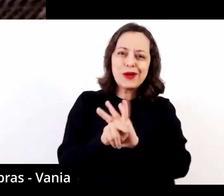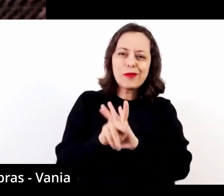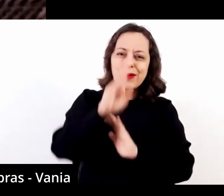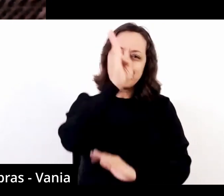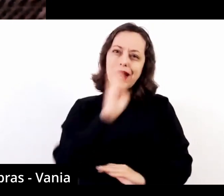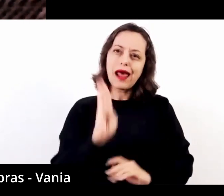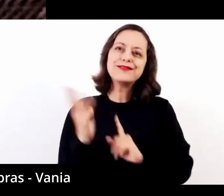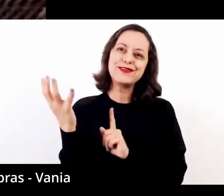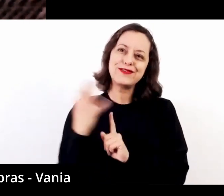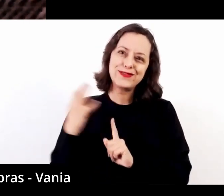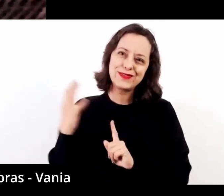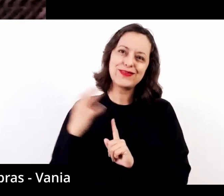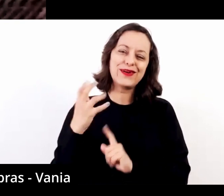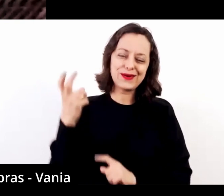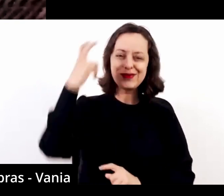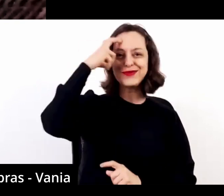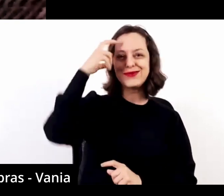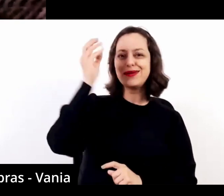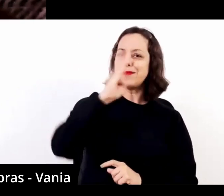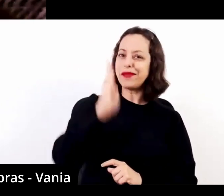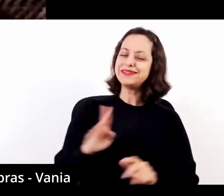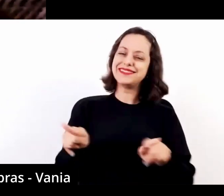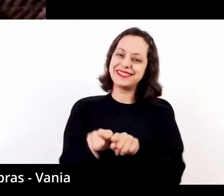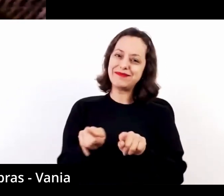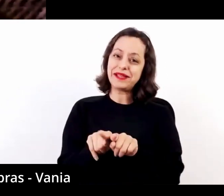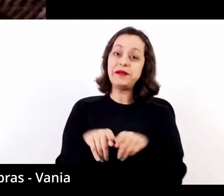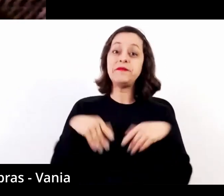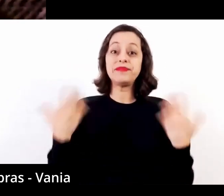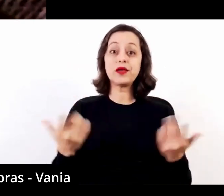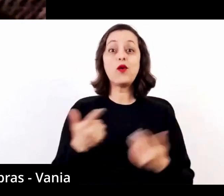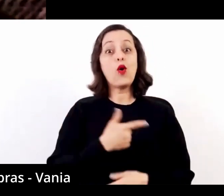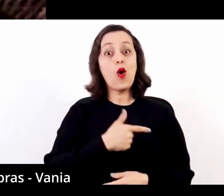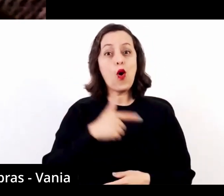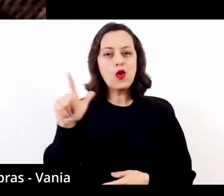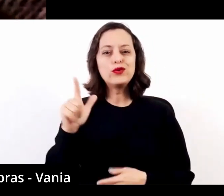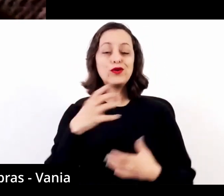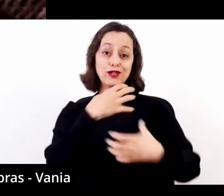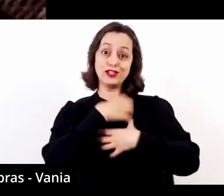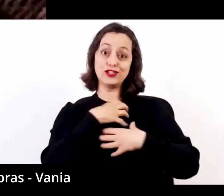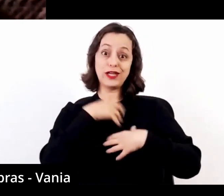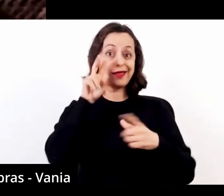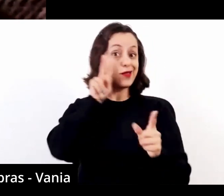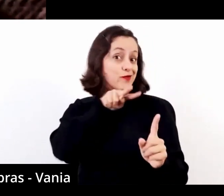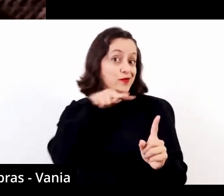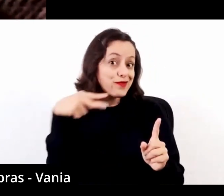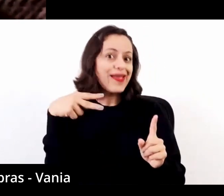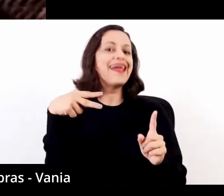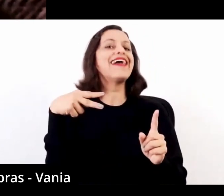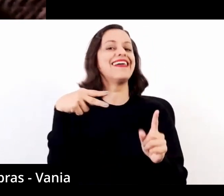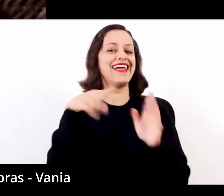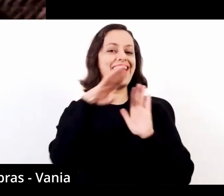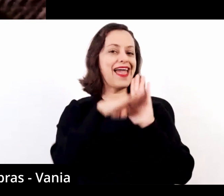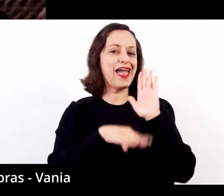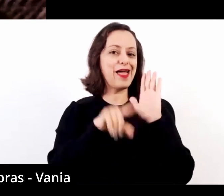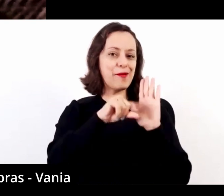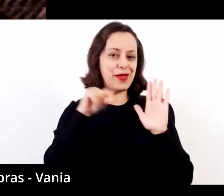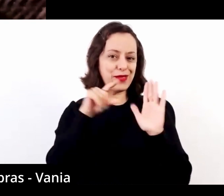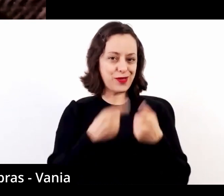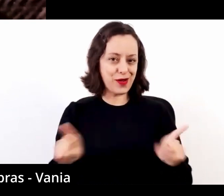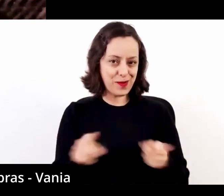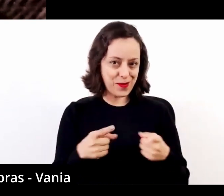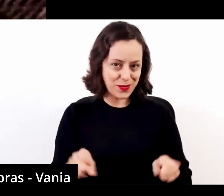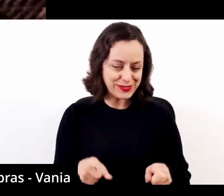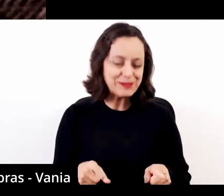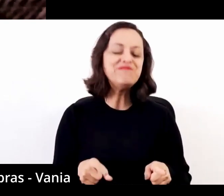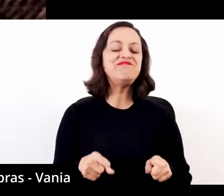se deixaram influenciar também pela cultura brasileira. Então, outro eixo que guia esse repertório, que eu